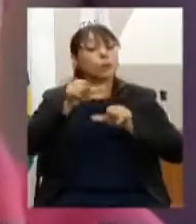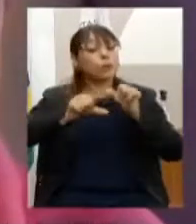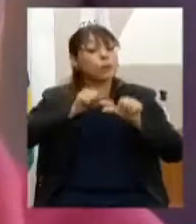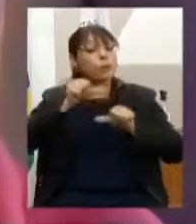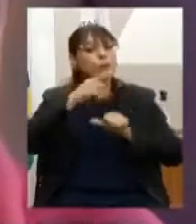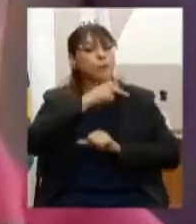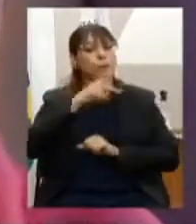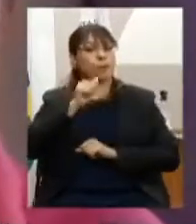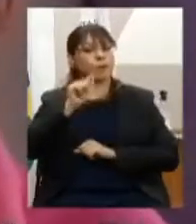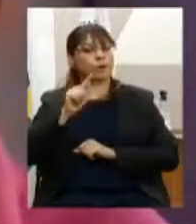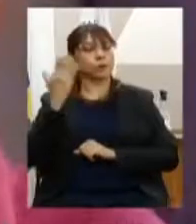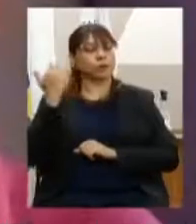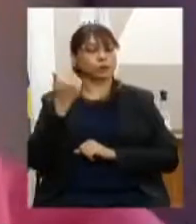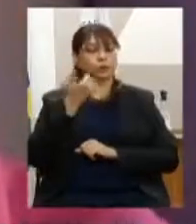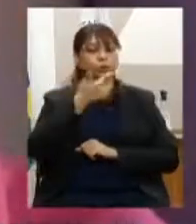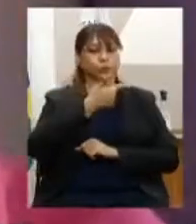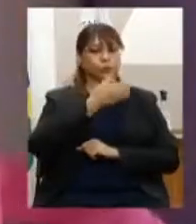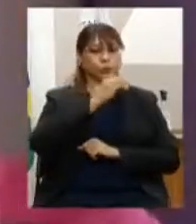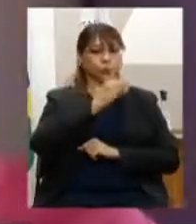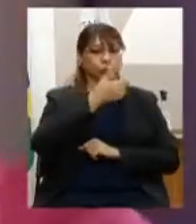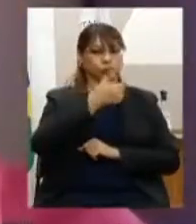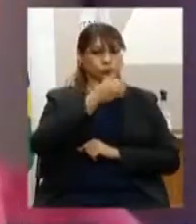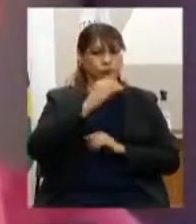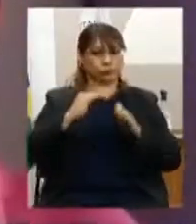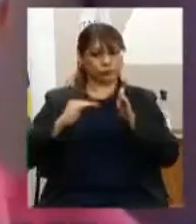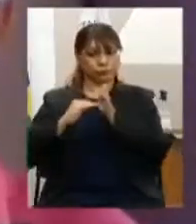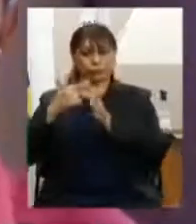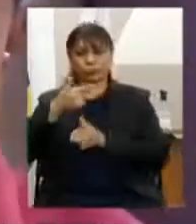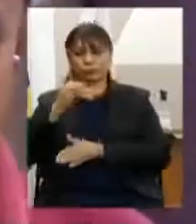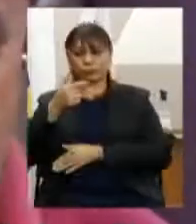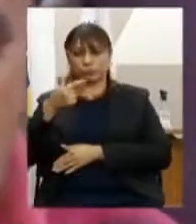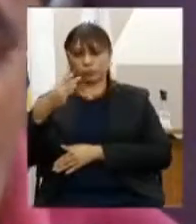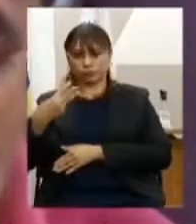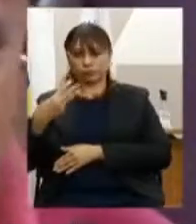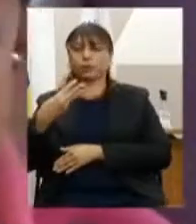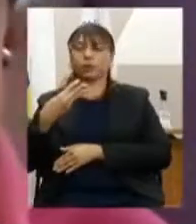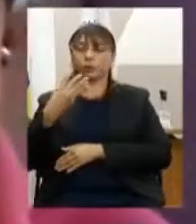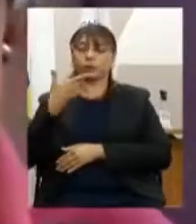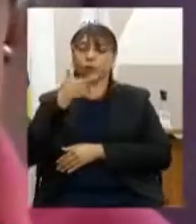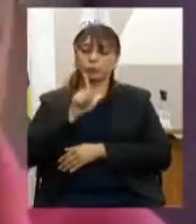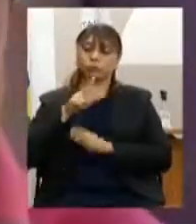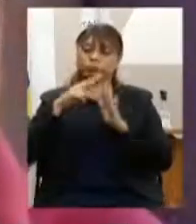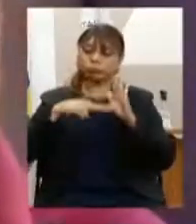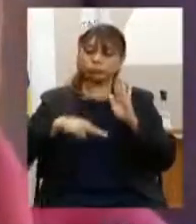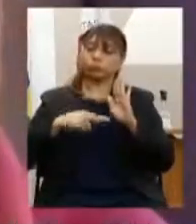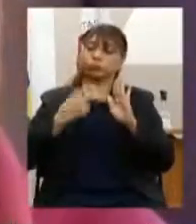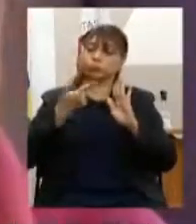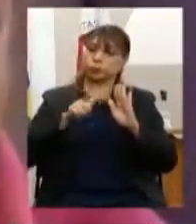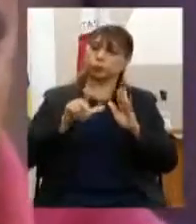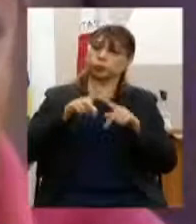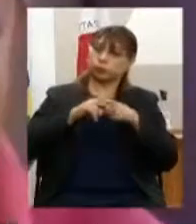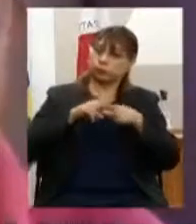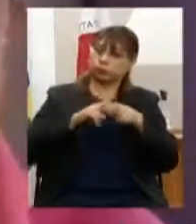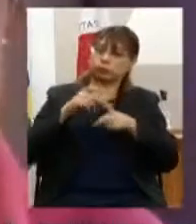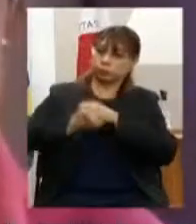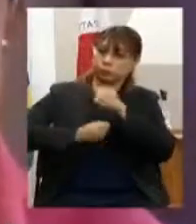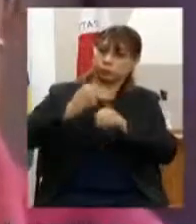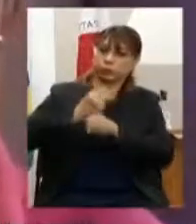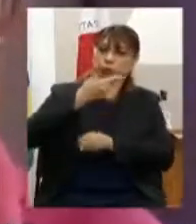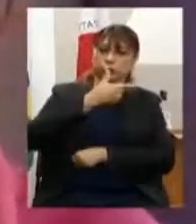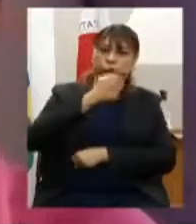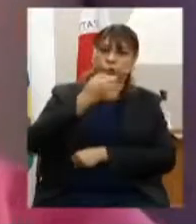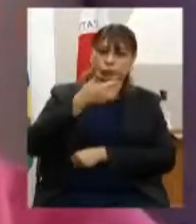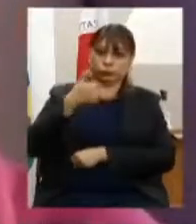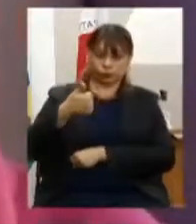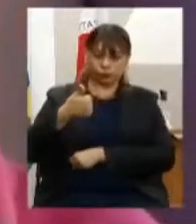PPAG 2020-2023, revisão para 2021, e de recomendações